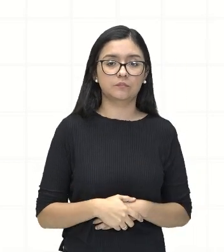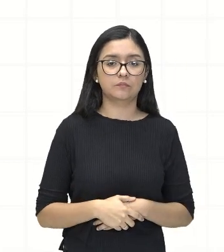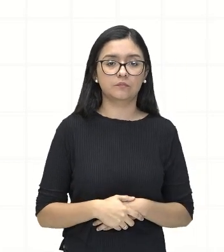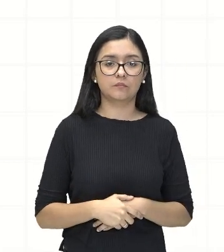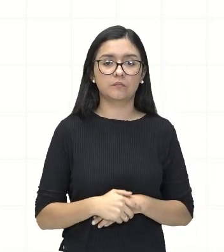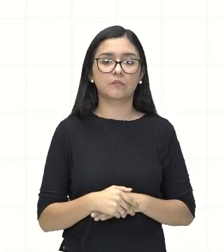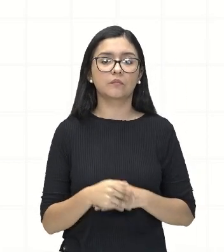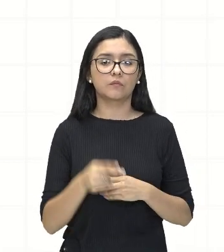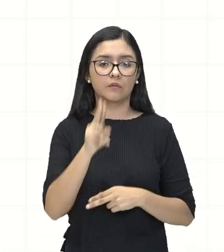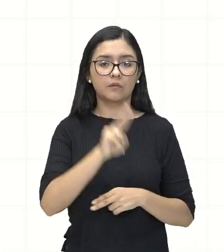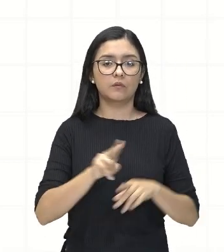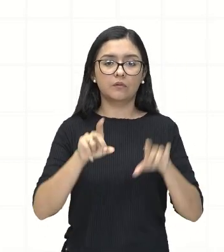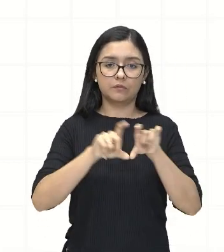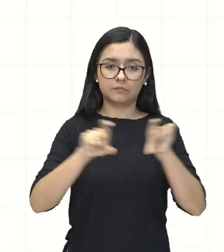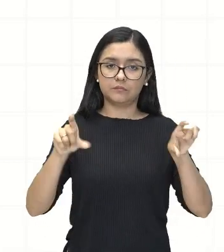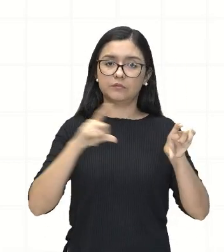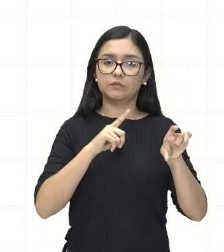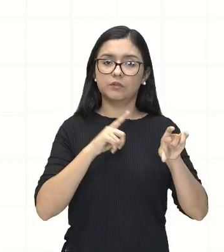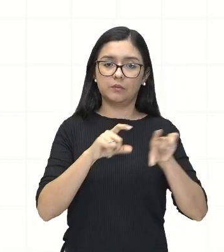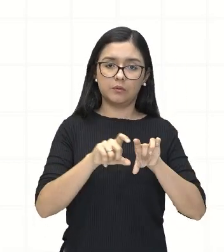equação. E aí, nós temos uma equação.